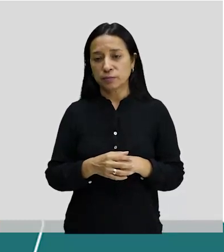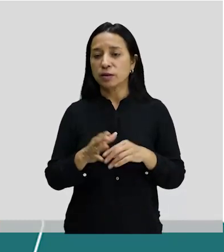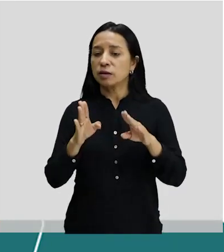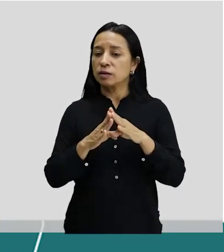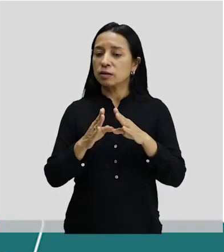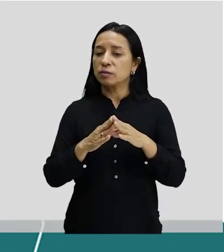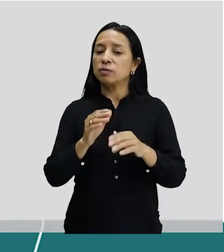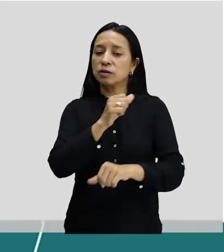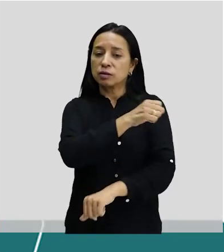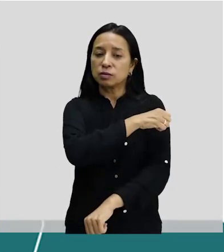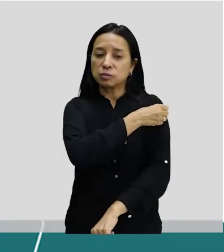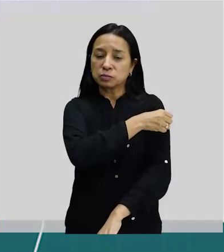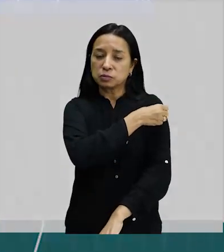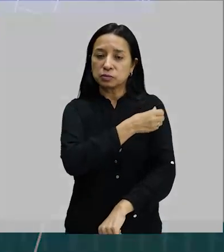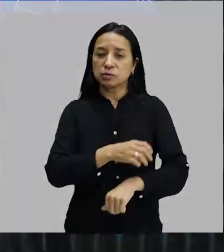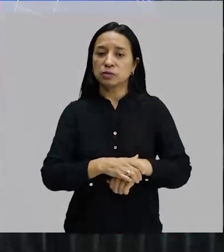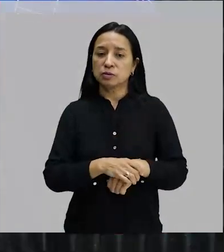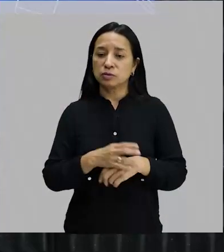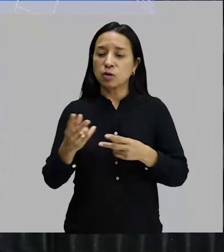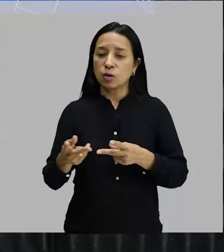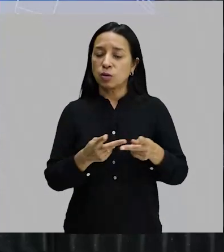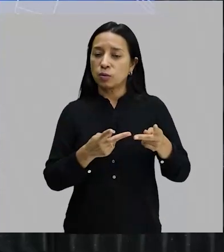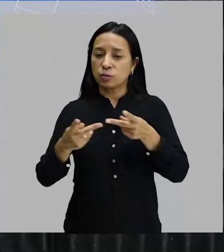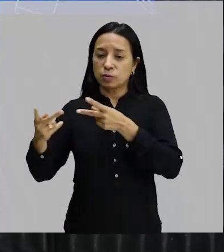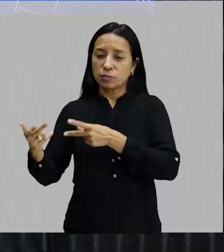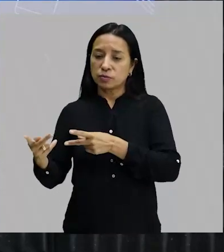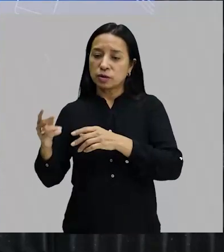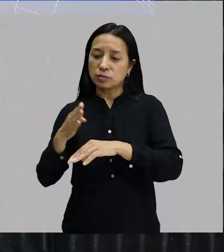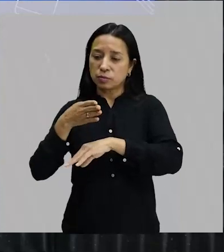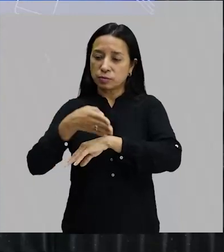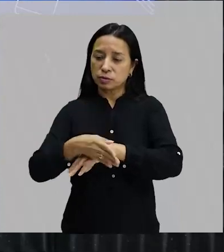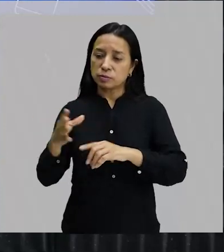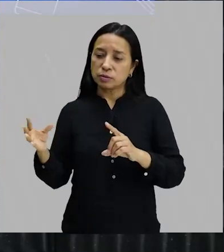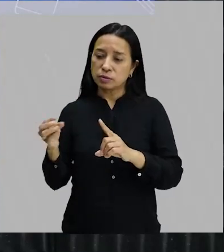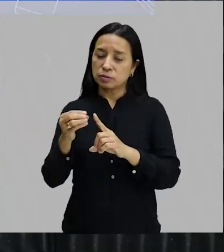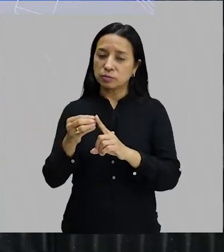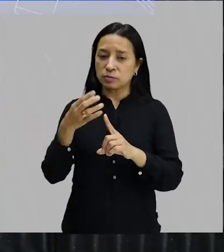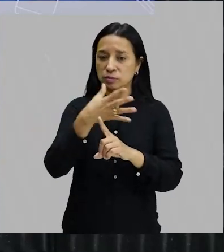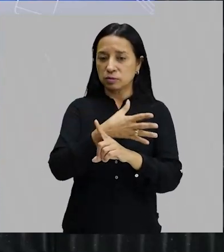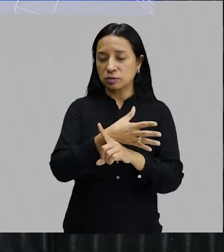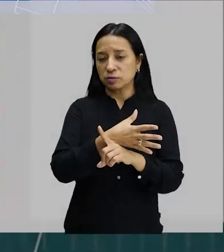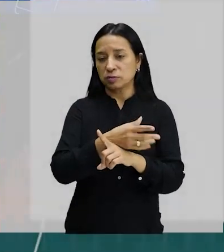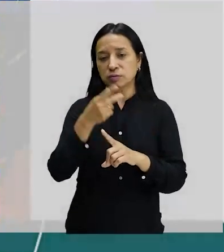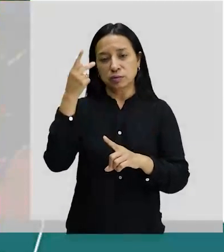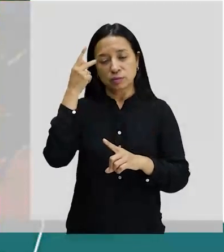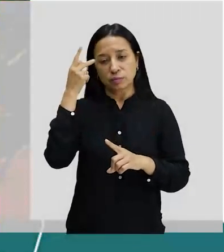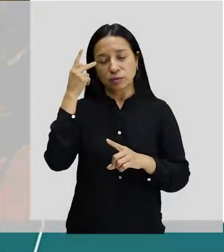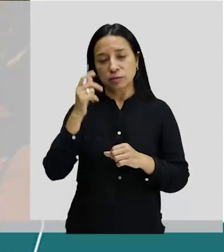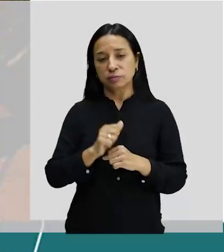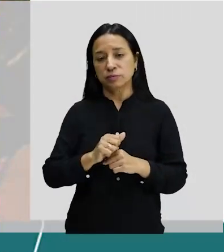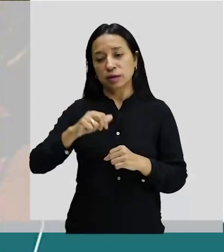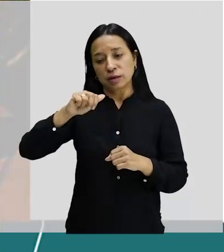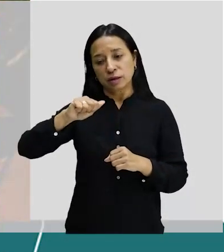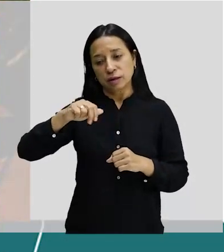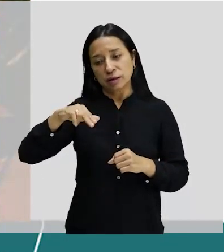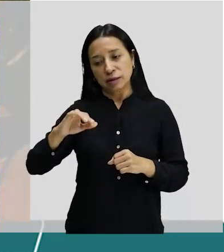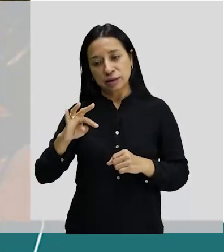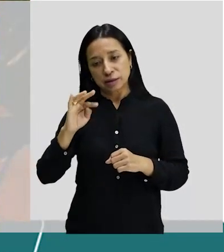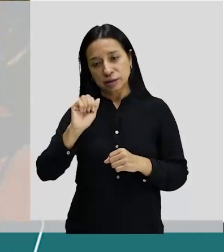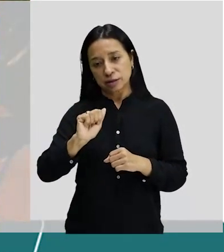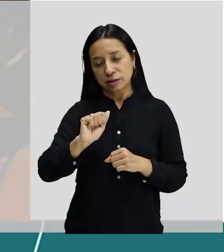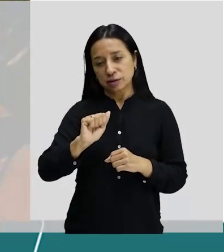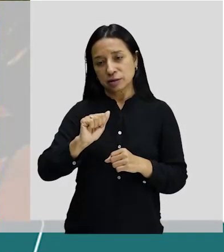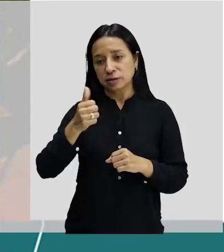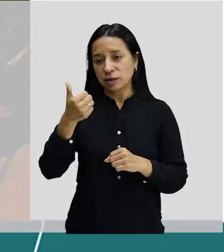carioca e foi um dos convidados do Rio de Janeiro para participar da Semana de Arte Moderna em São Paulo. A Anitta Malfatti foi a que levou, literalmente,